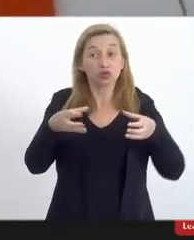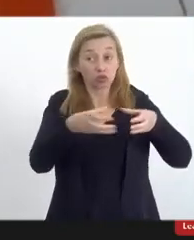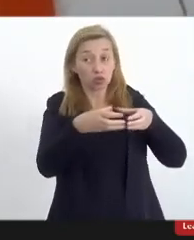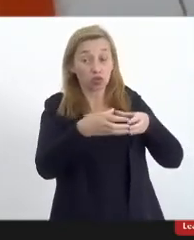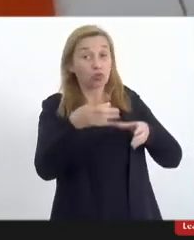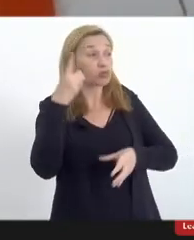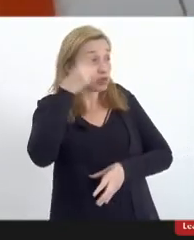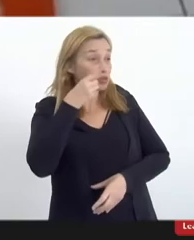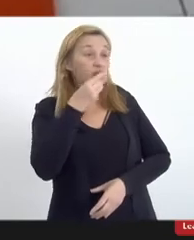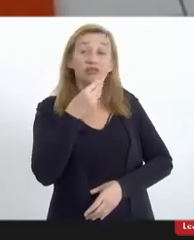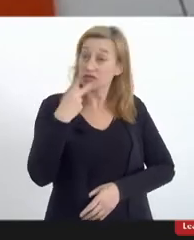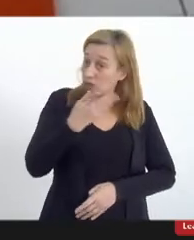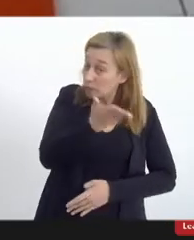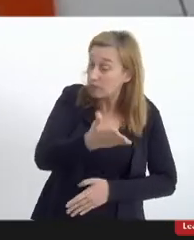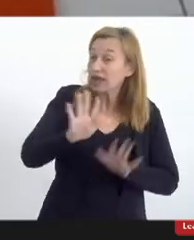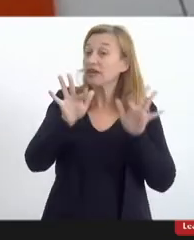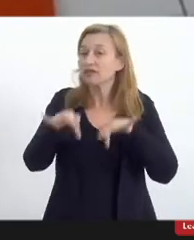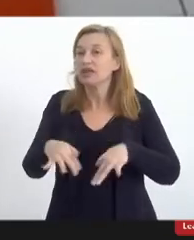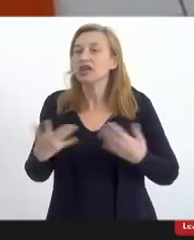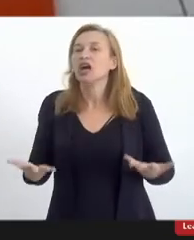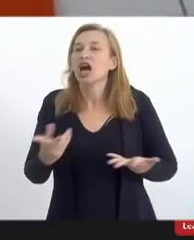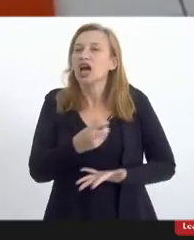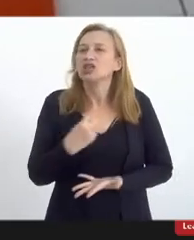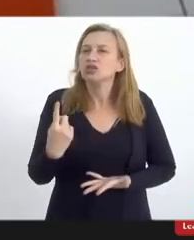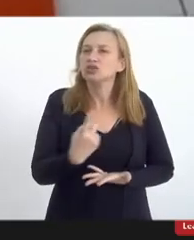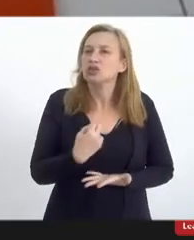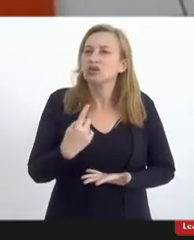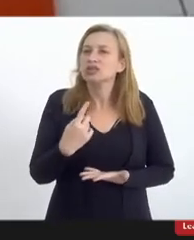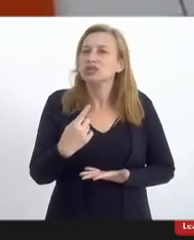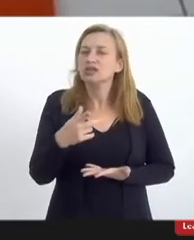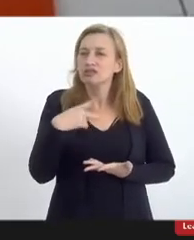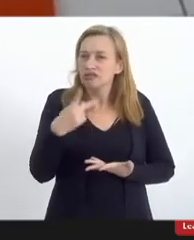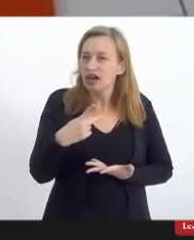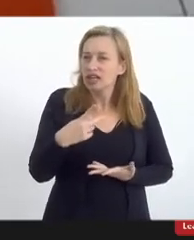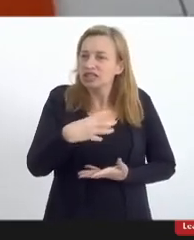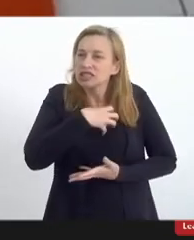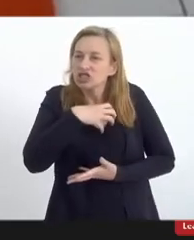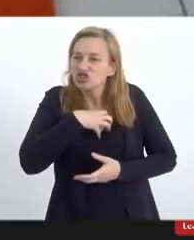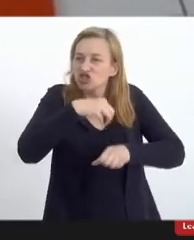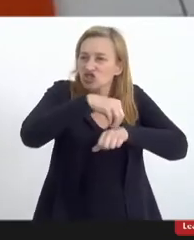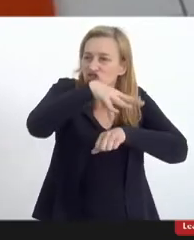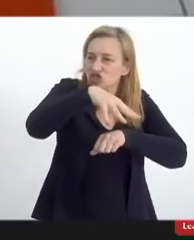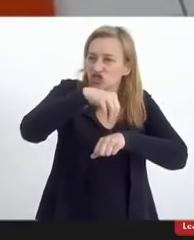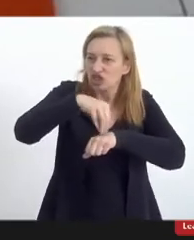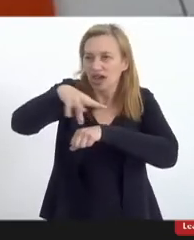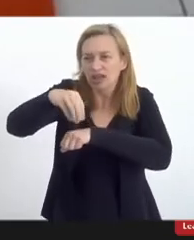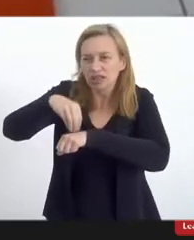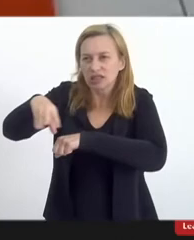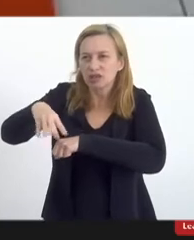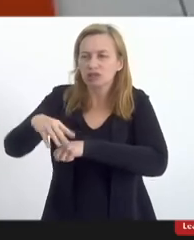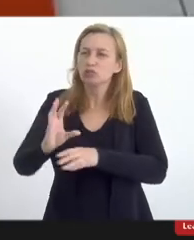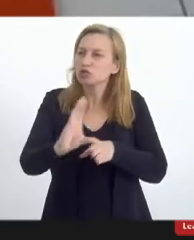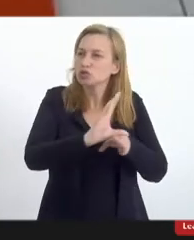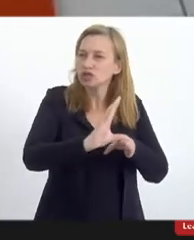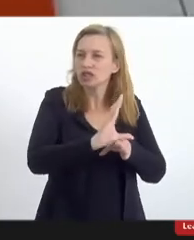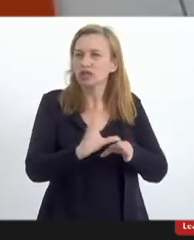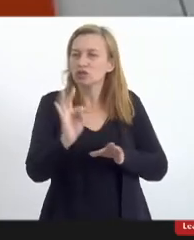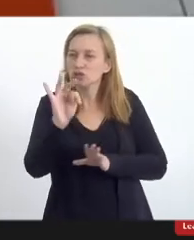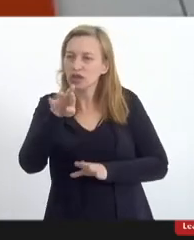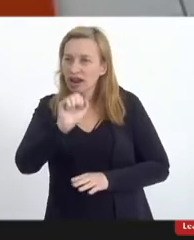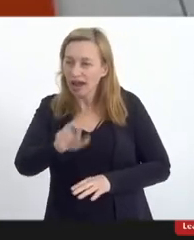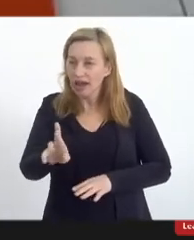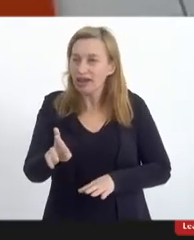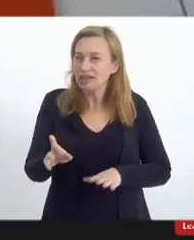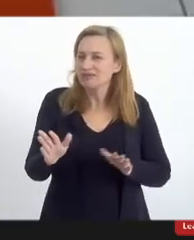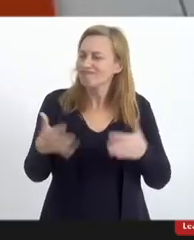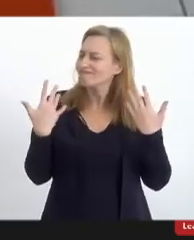o deputado acabou de falar enfim a nossa interferência nesse sentido dessas indicações é pros conselhos tutelares demais